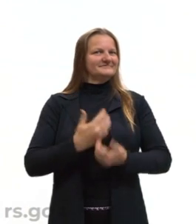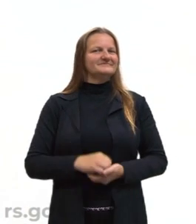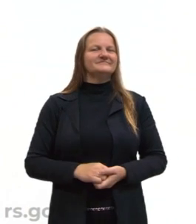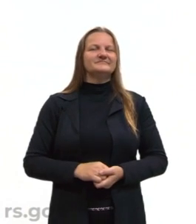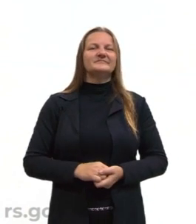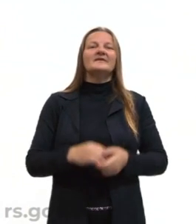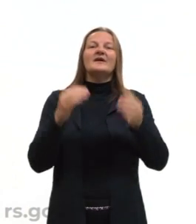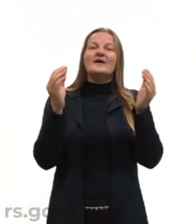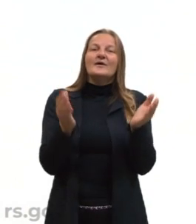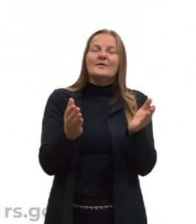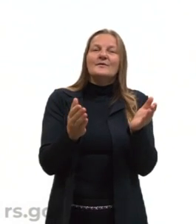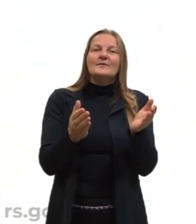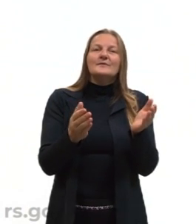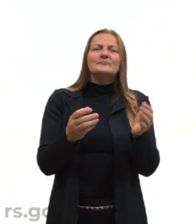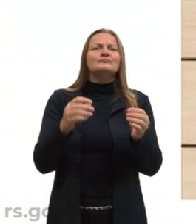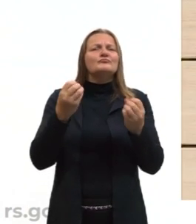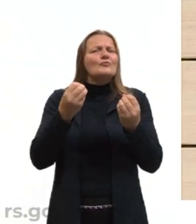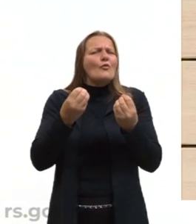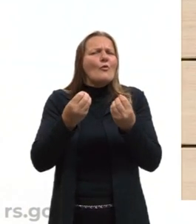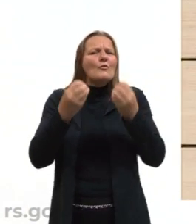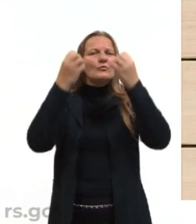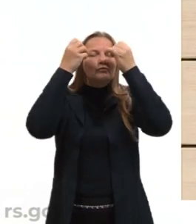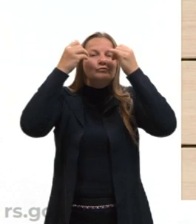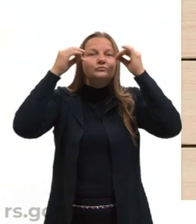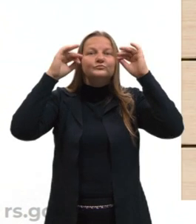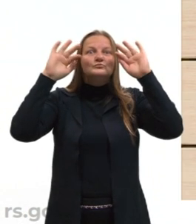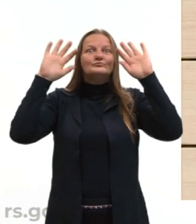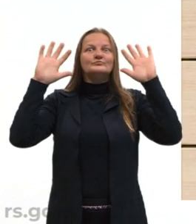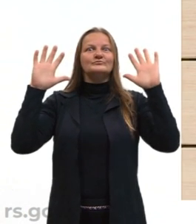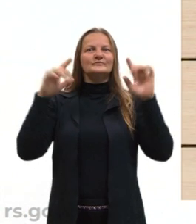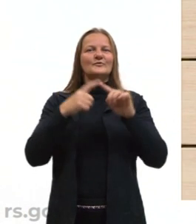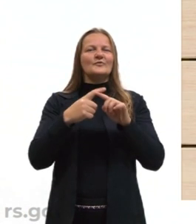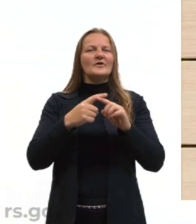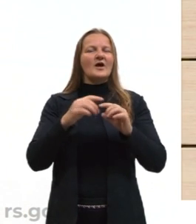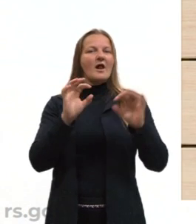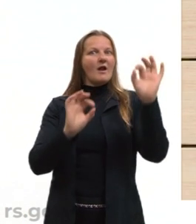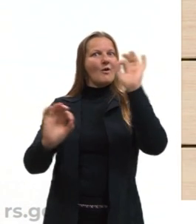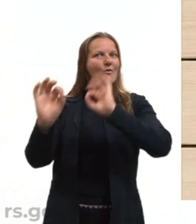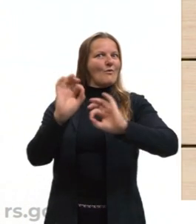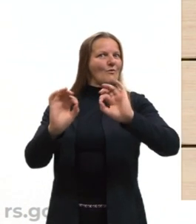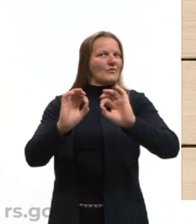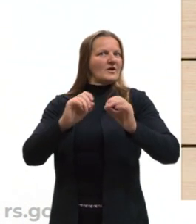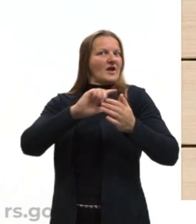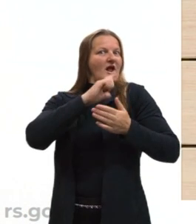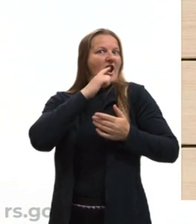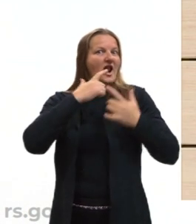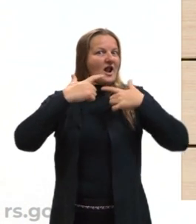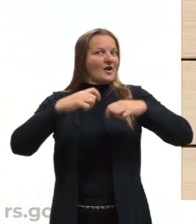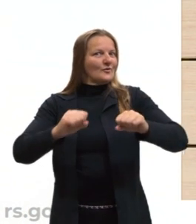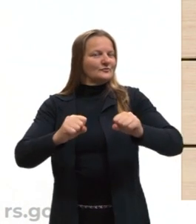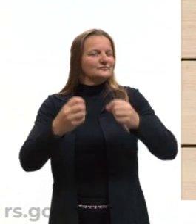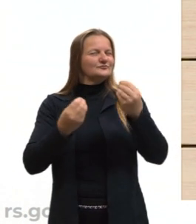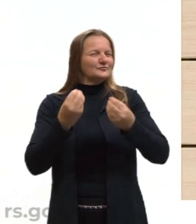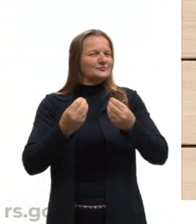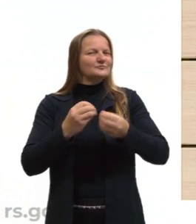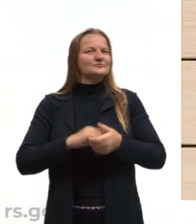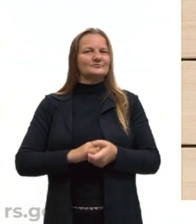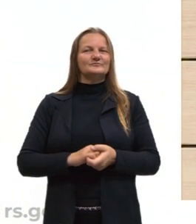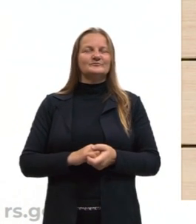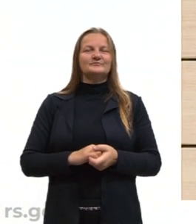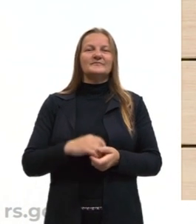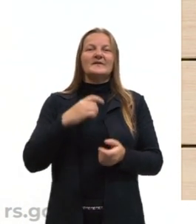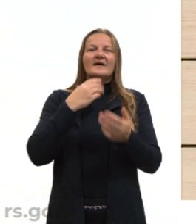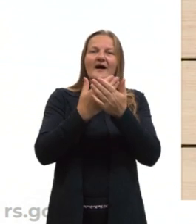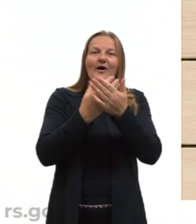Agora, vamos entender um pouquinho sobre o que fala esse tal de look linguístico. O que é isso? Se vocês retomarem a aula